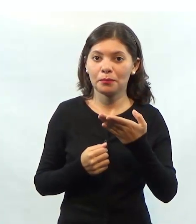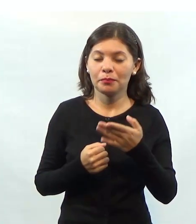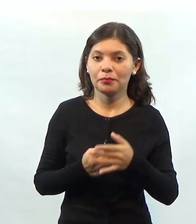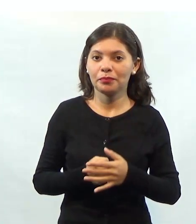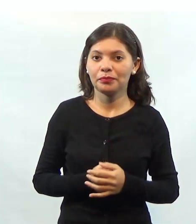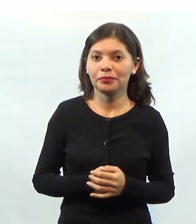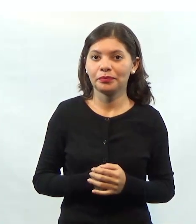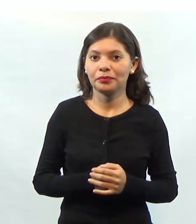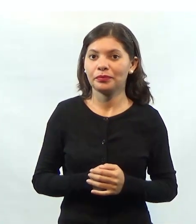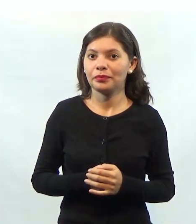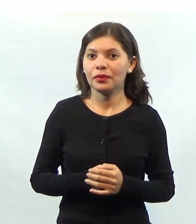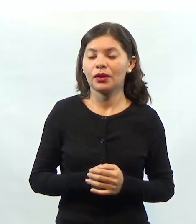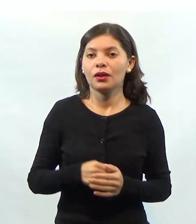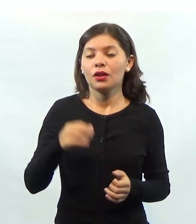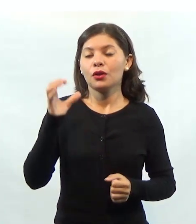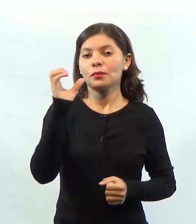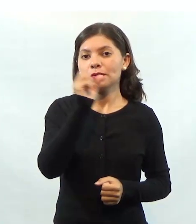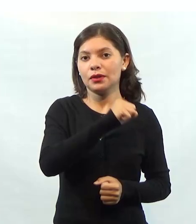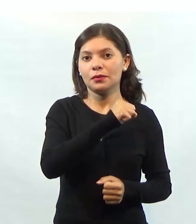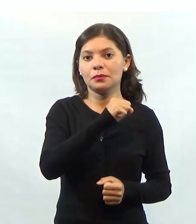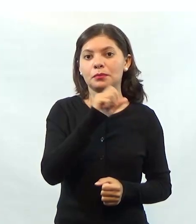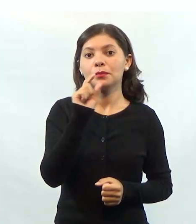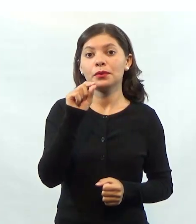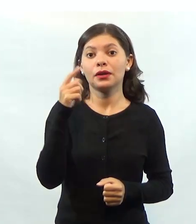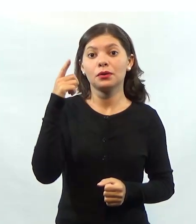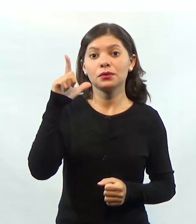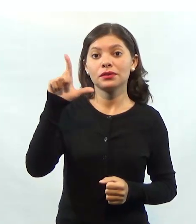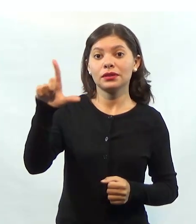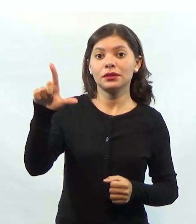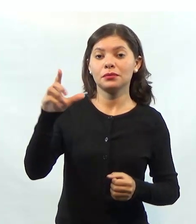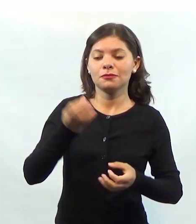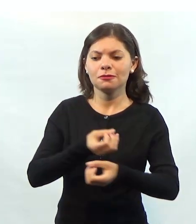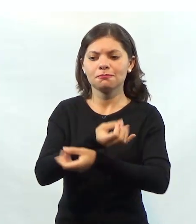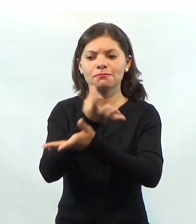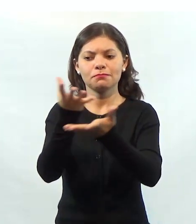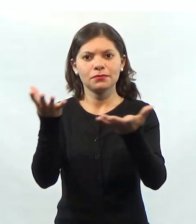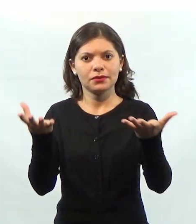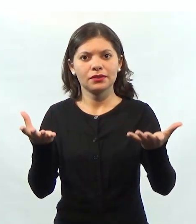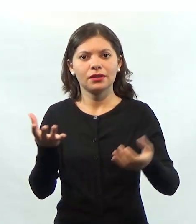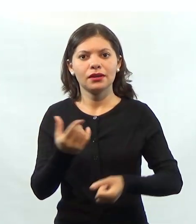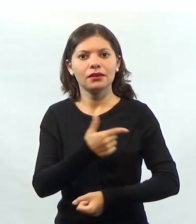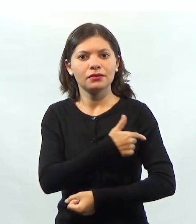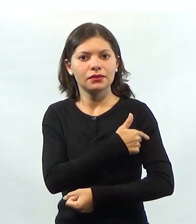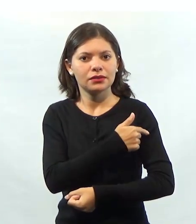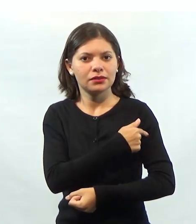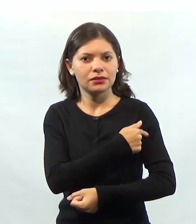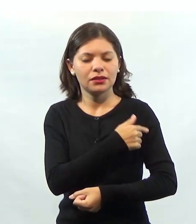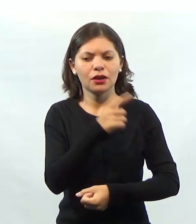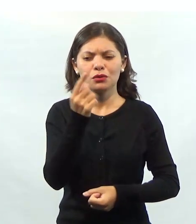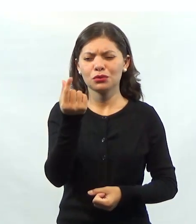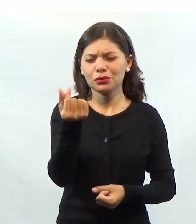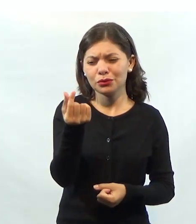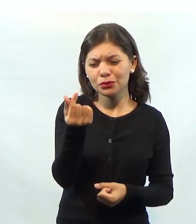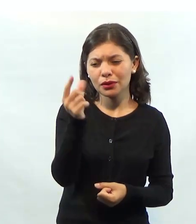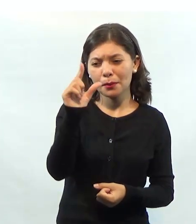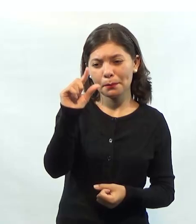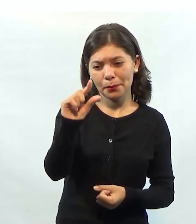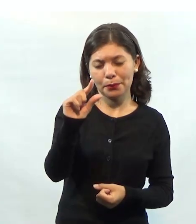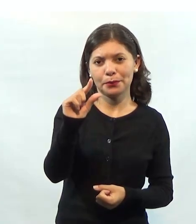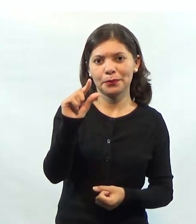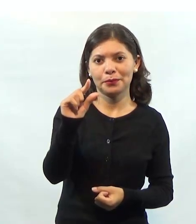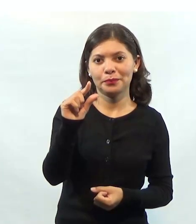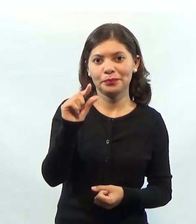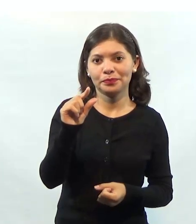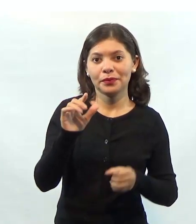nós somos eficientes, porque nós conseguimos disponibilizar a vacina com um custo muito baixo. Os Estados